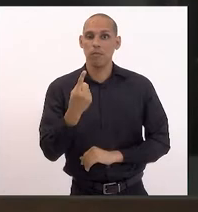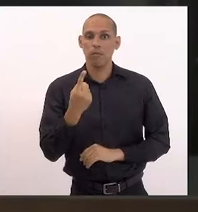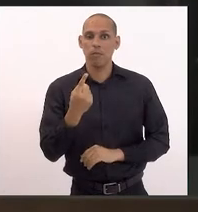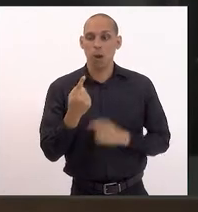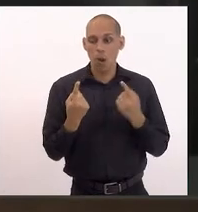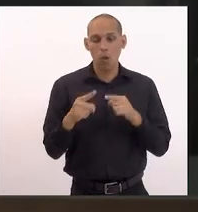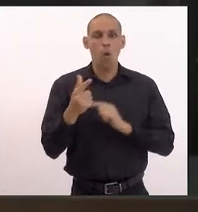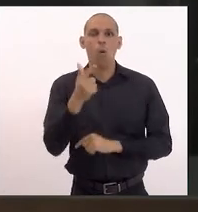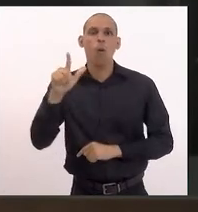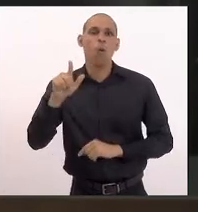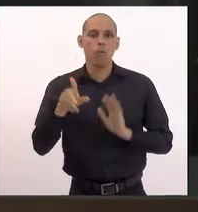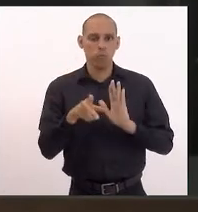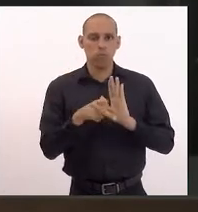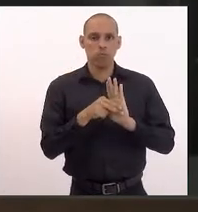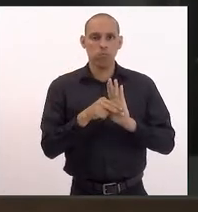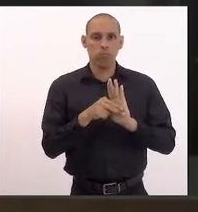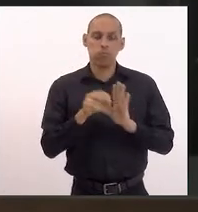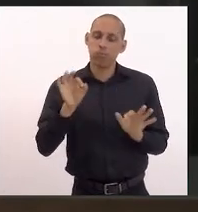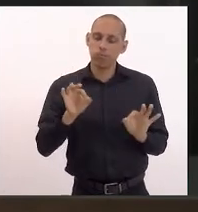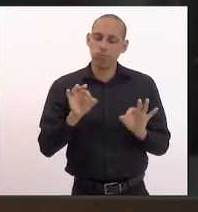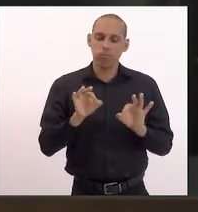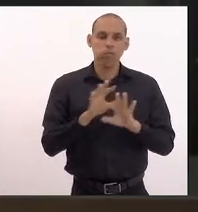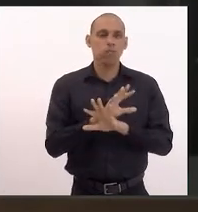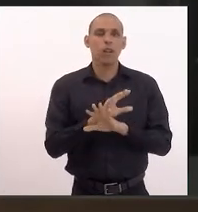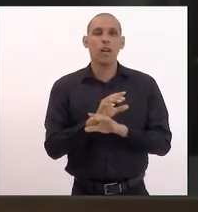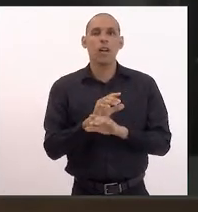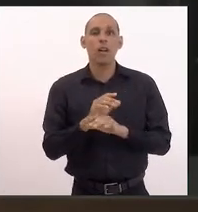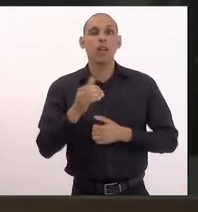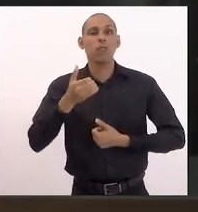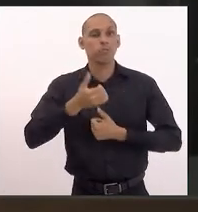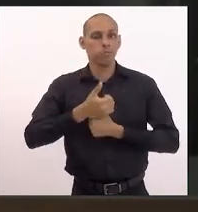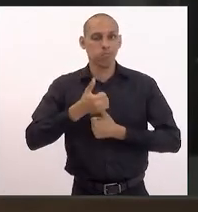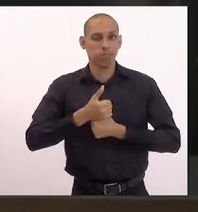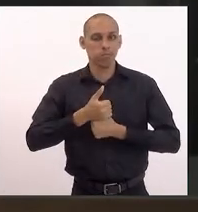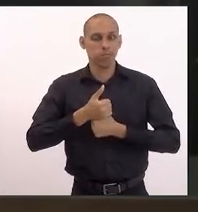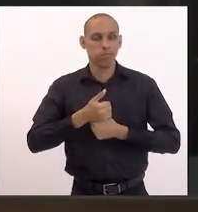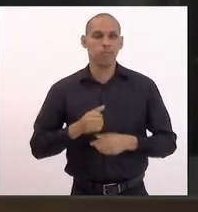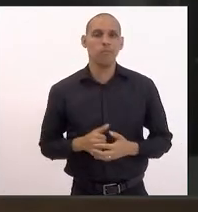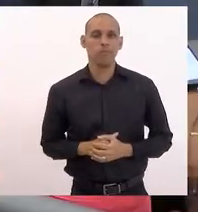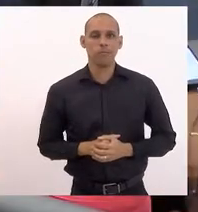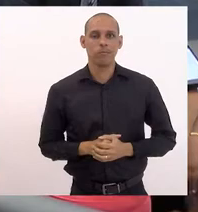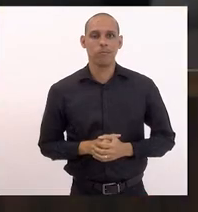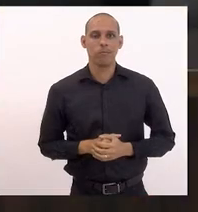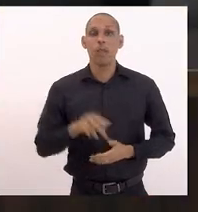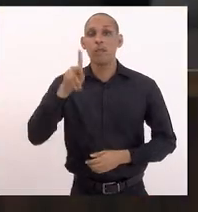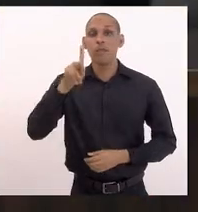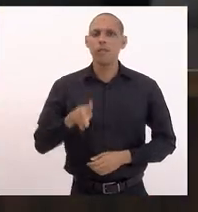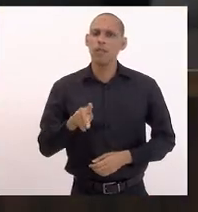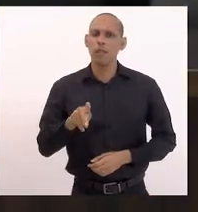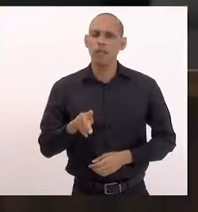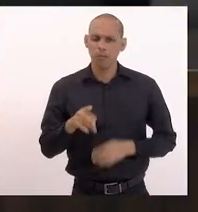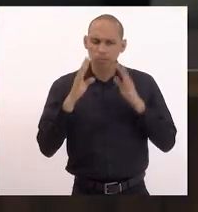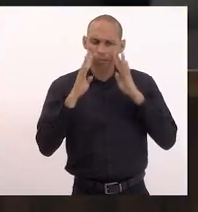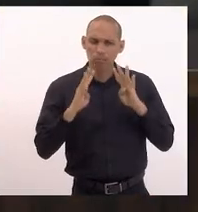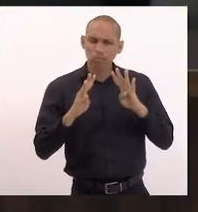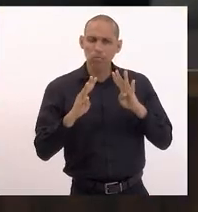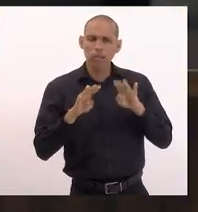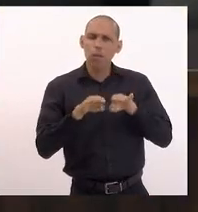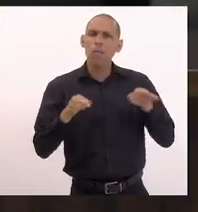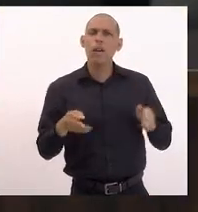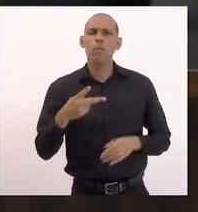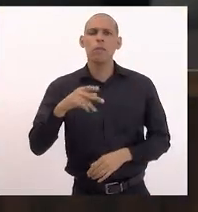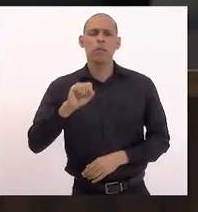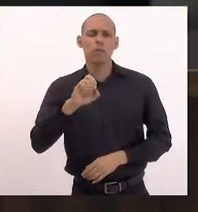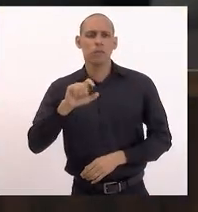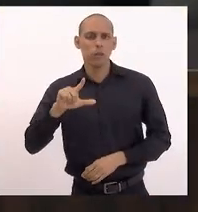emendas, concluindo por substitutivo. A presença chama a atenção da bancada do PSOL.